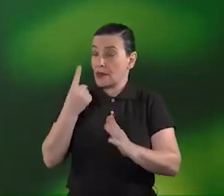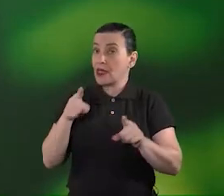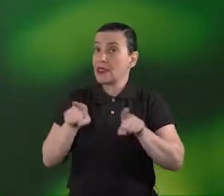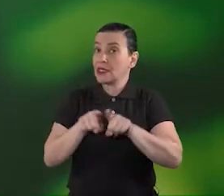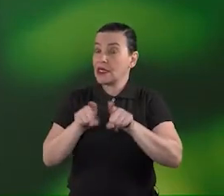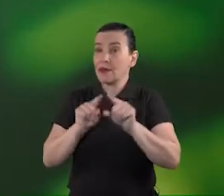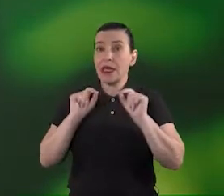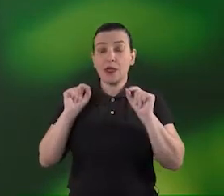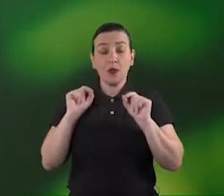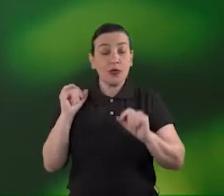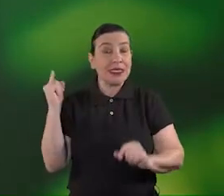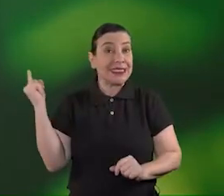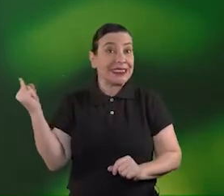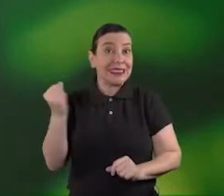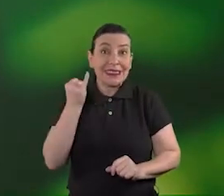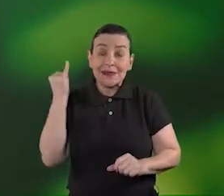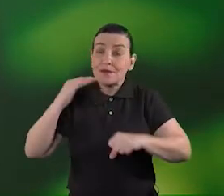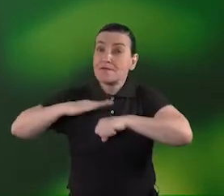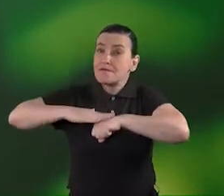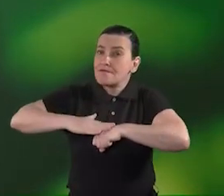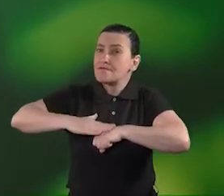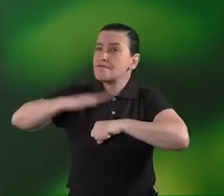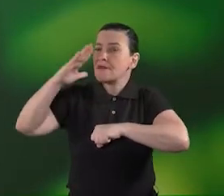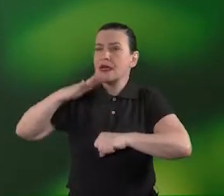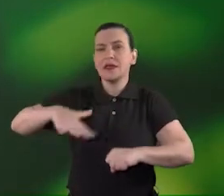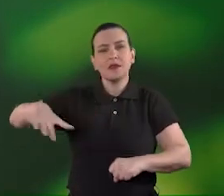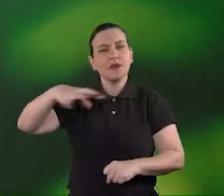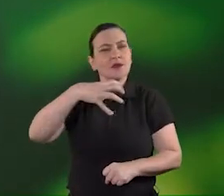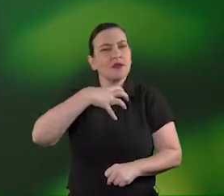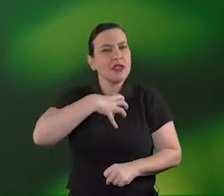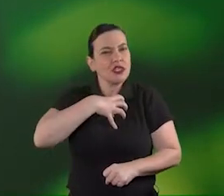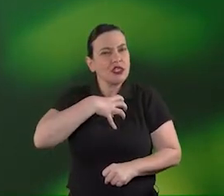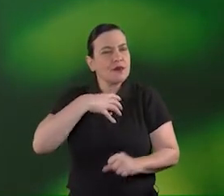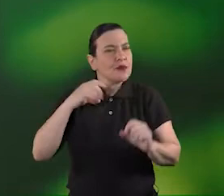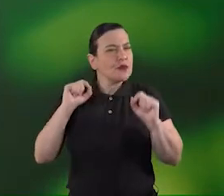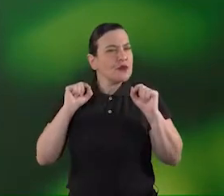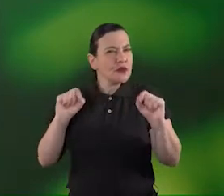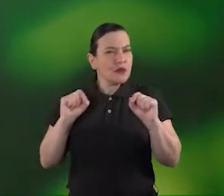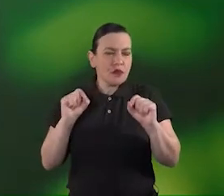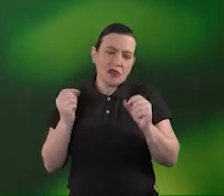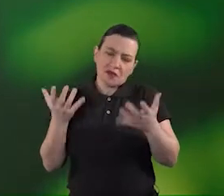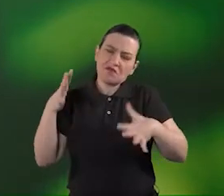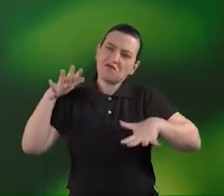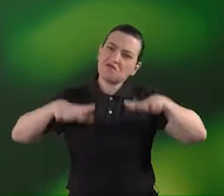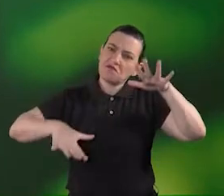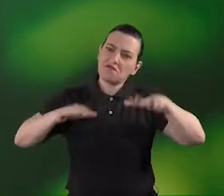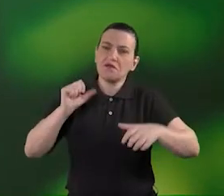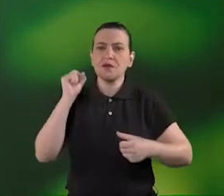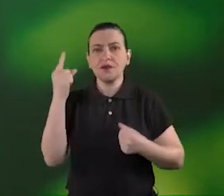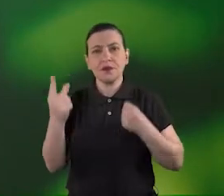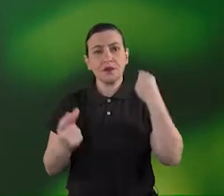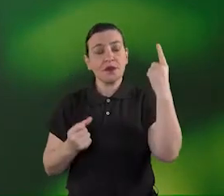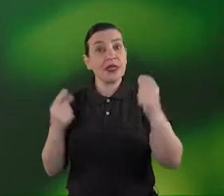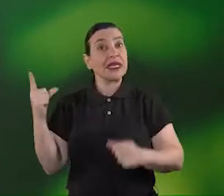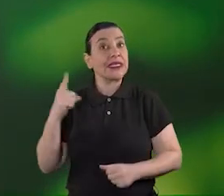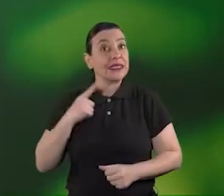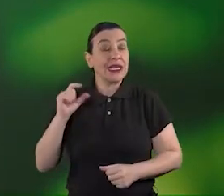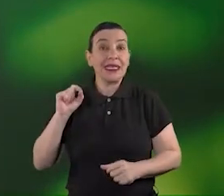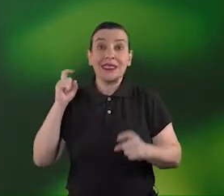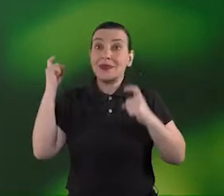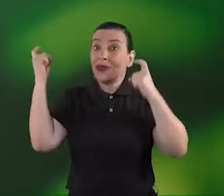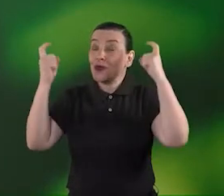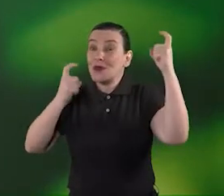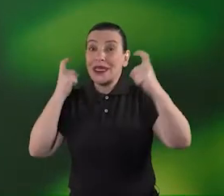geral a mais comum e aqui todos sentimos de uma forma ou de outra é que temos algum tipo de